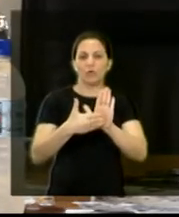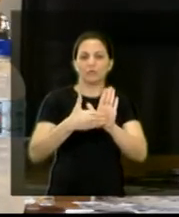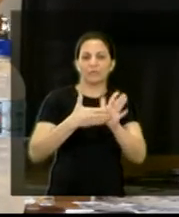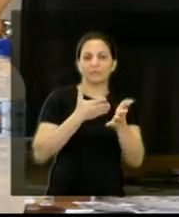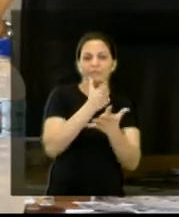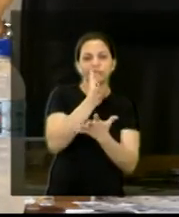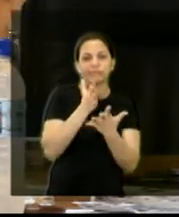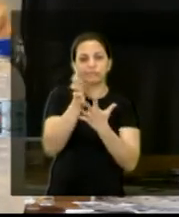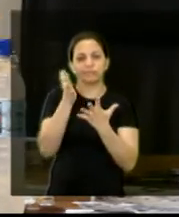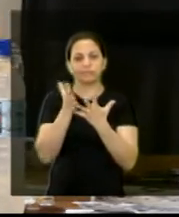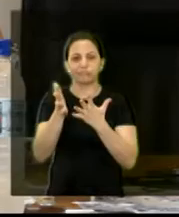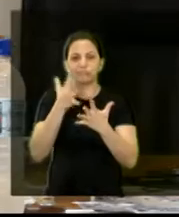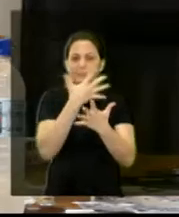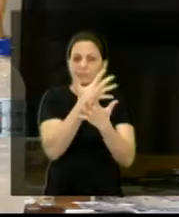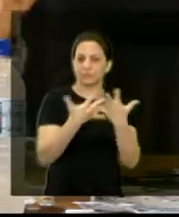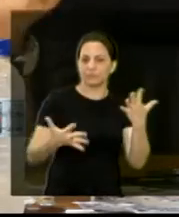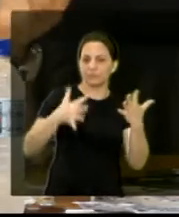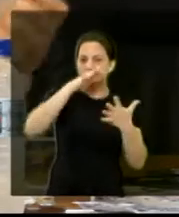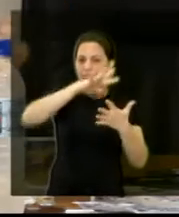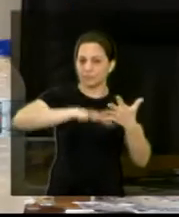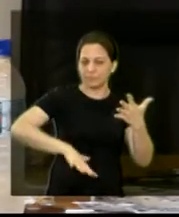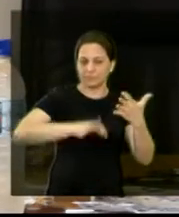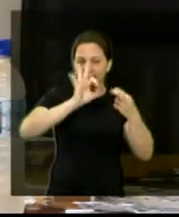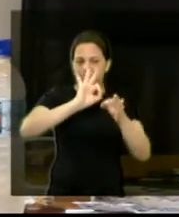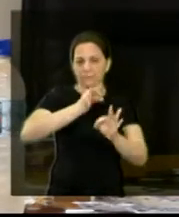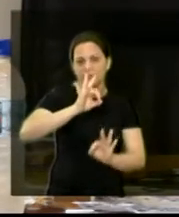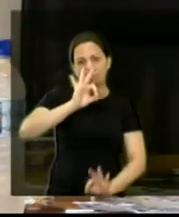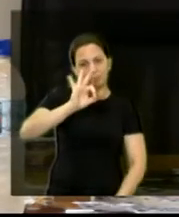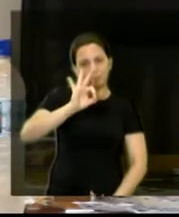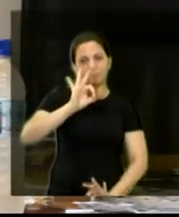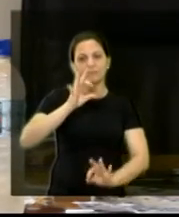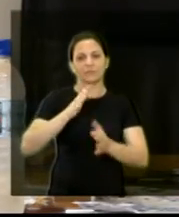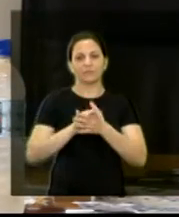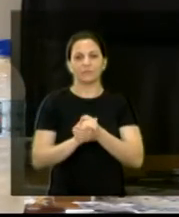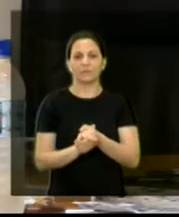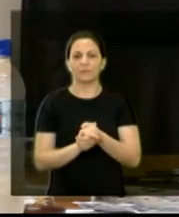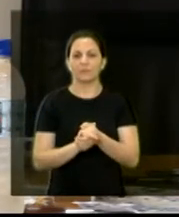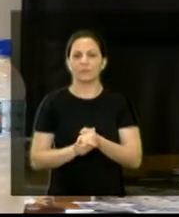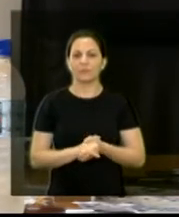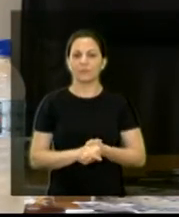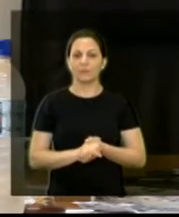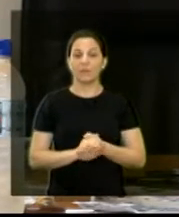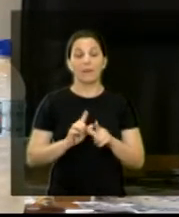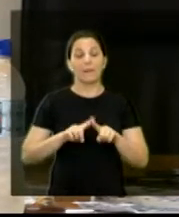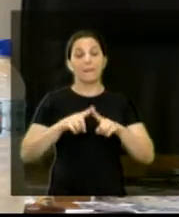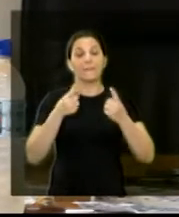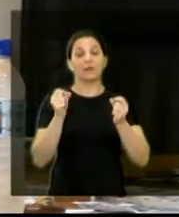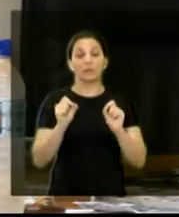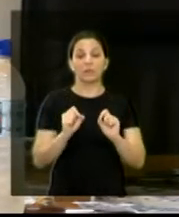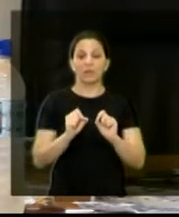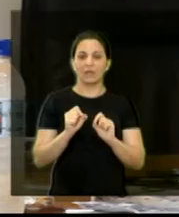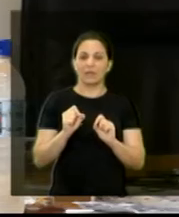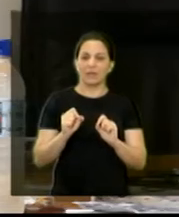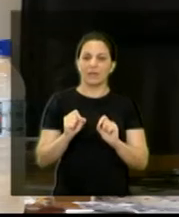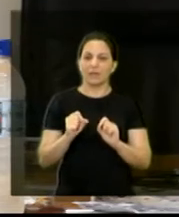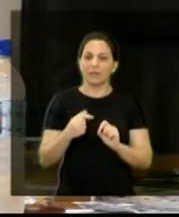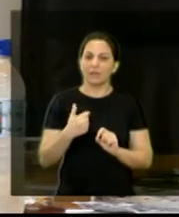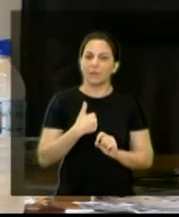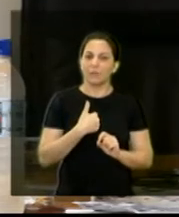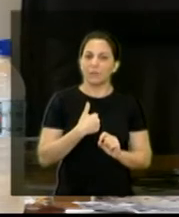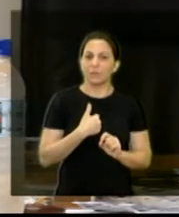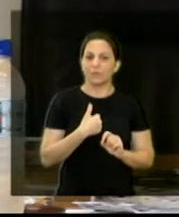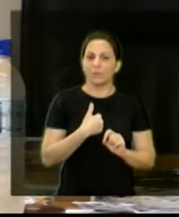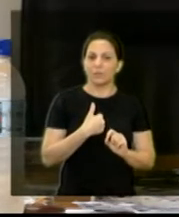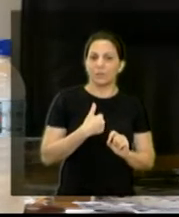várias planilhas, no detalhamento de tudo isso aí. Mas, mesmo assim, é lógico, isso aqui a gente dá essa